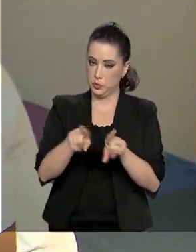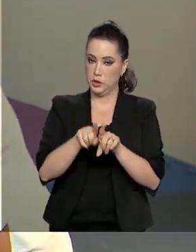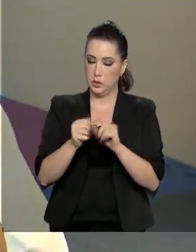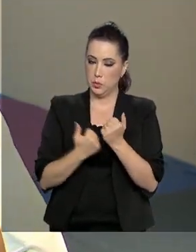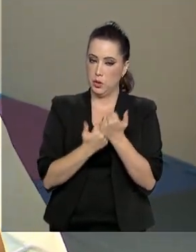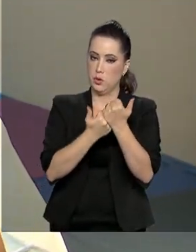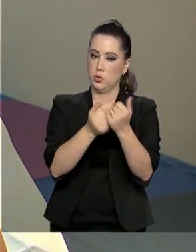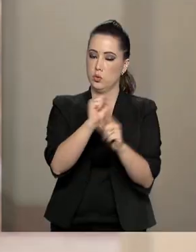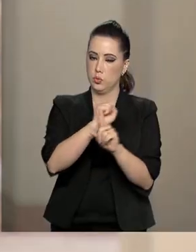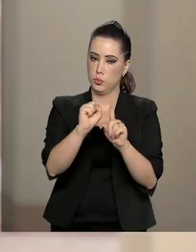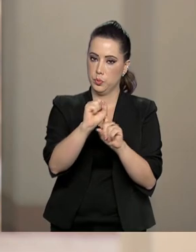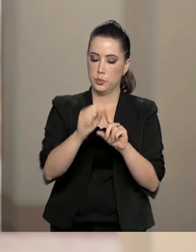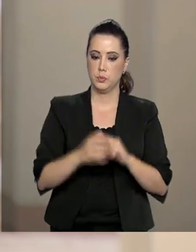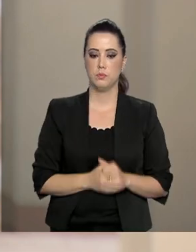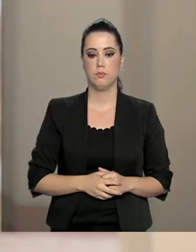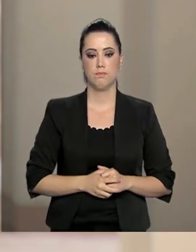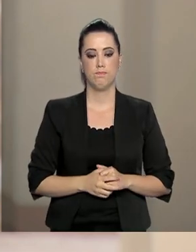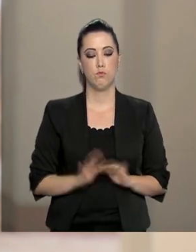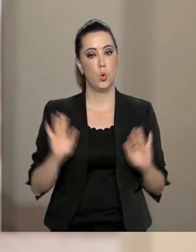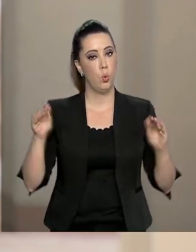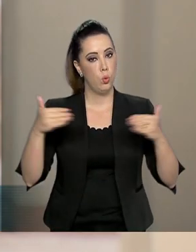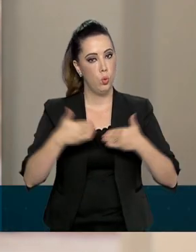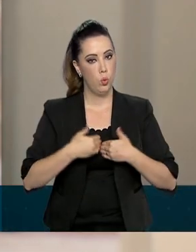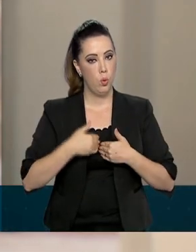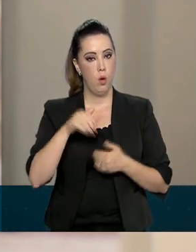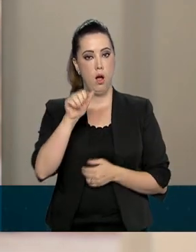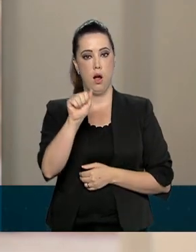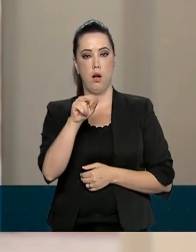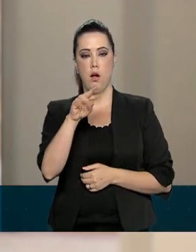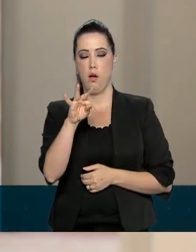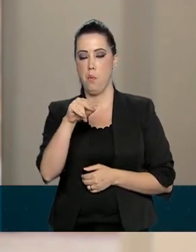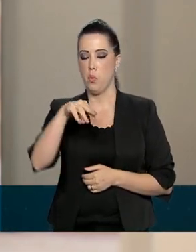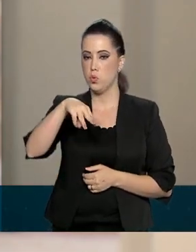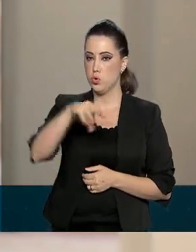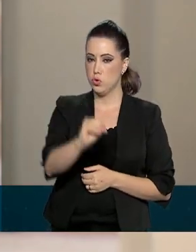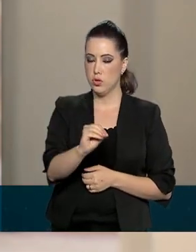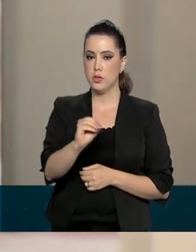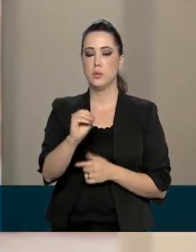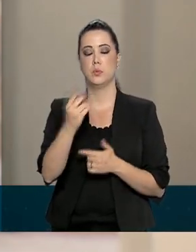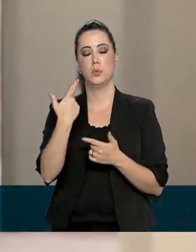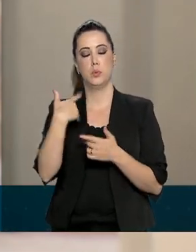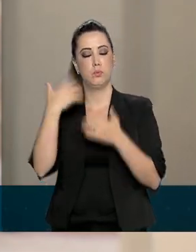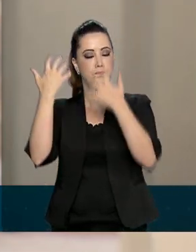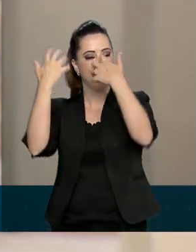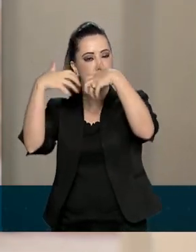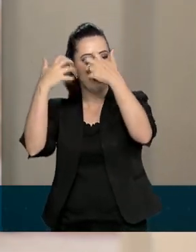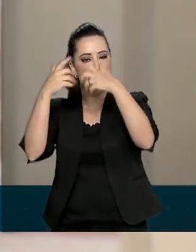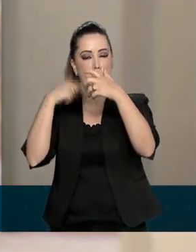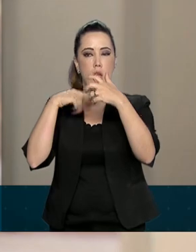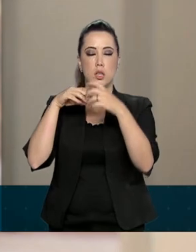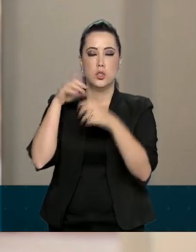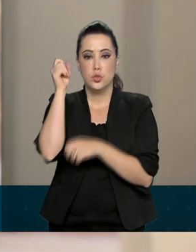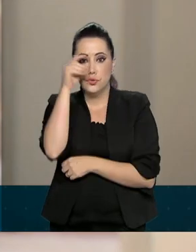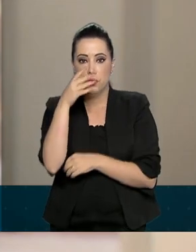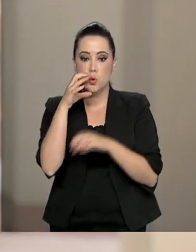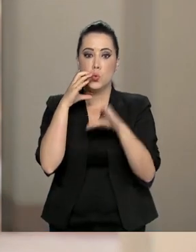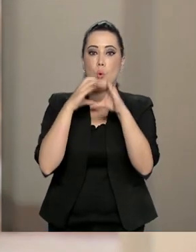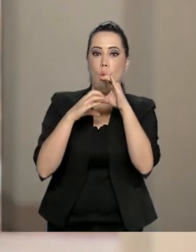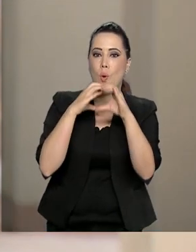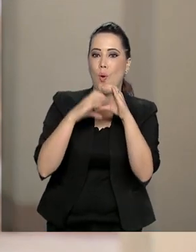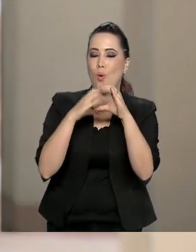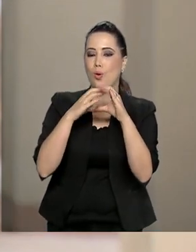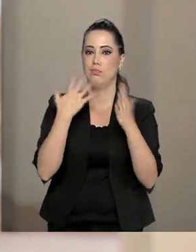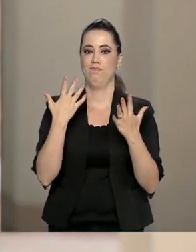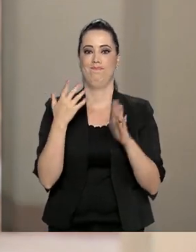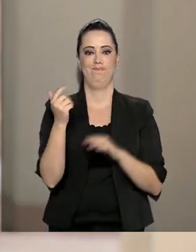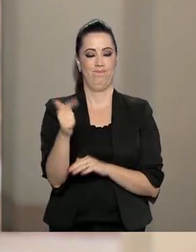assistência social. O autismo é uma disfunção neurológica que afeta a capacidade da pessoa de se comunicar. O transtorno